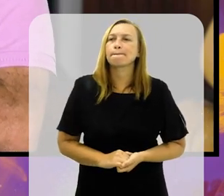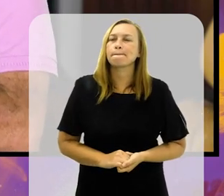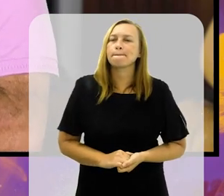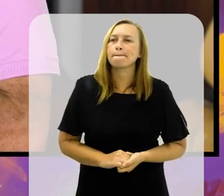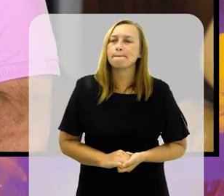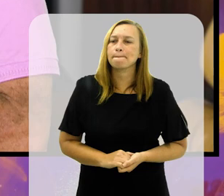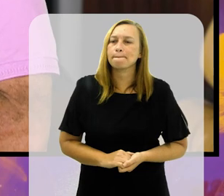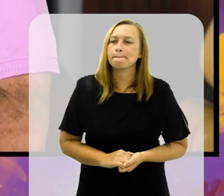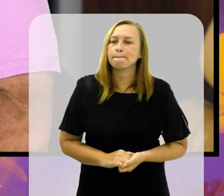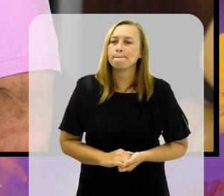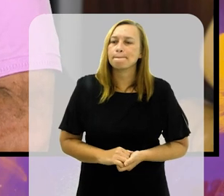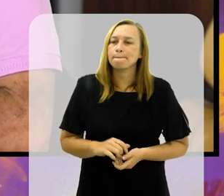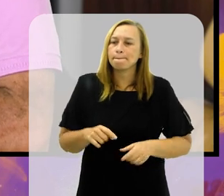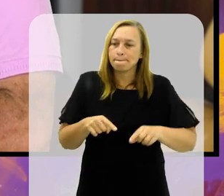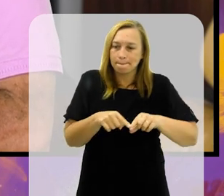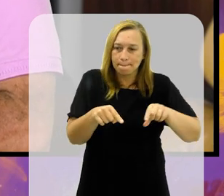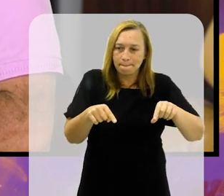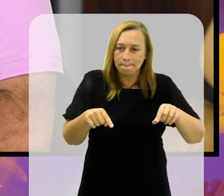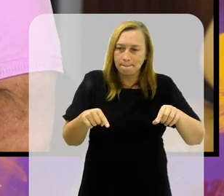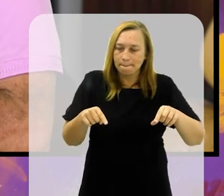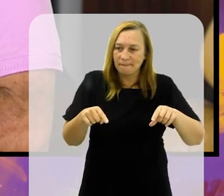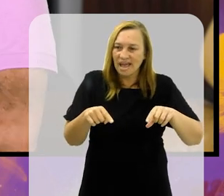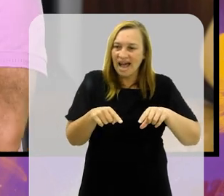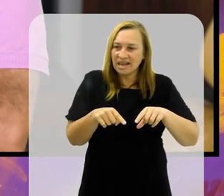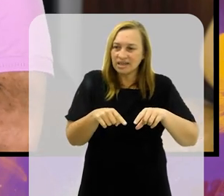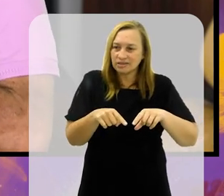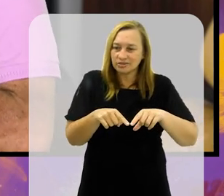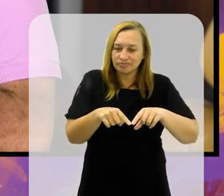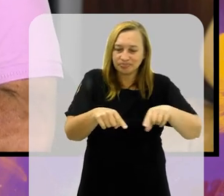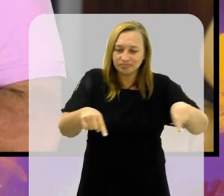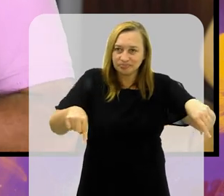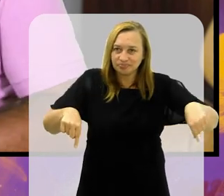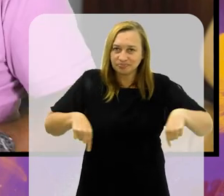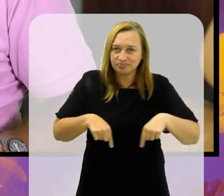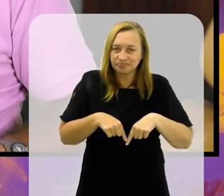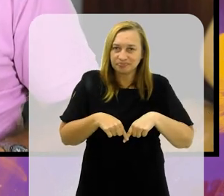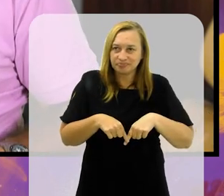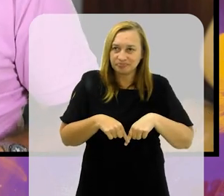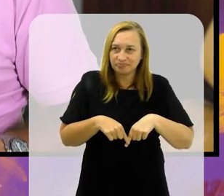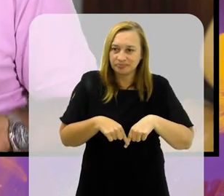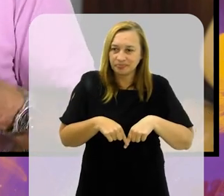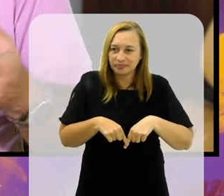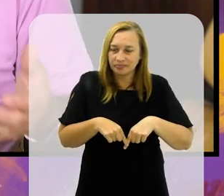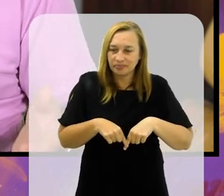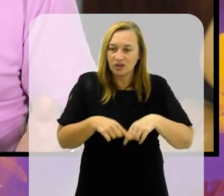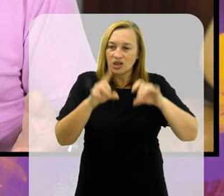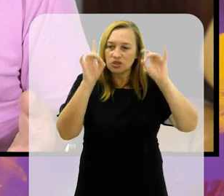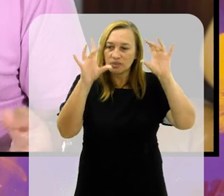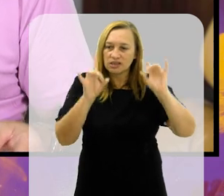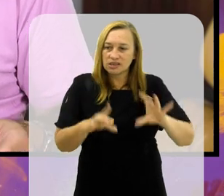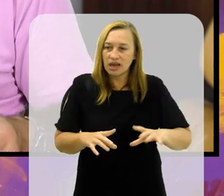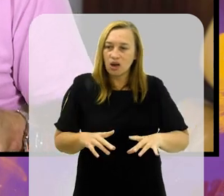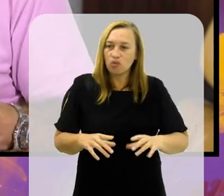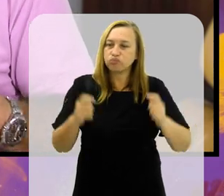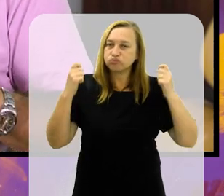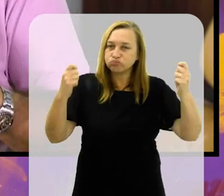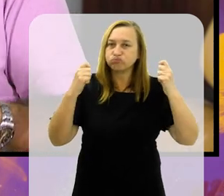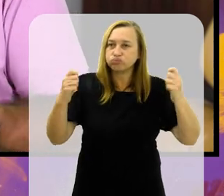foi feita uma área exclusiva para os cegos, ali na arquibancada. E aí se perguntava, mas por que